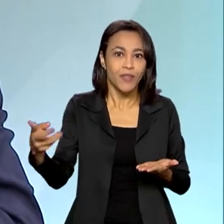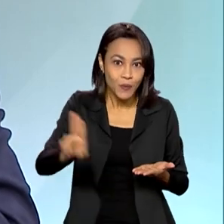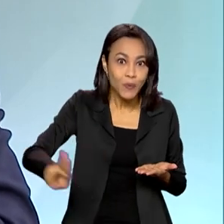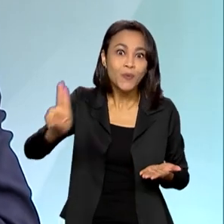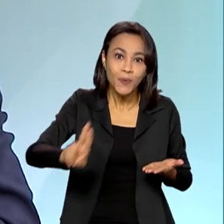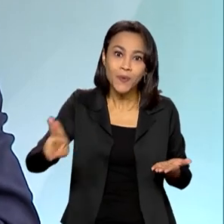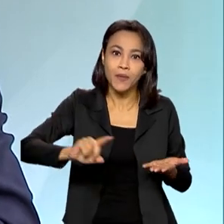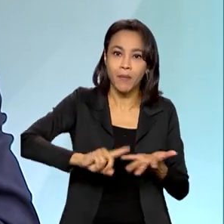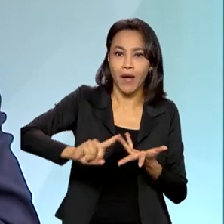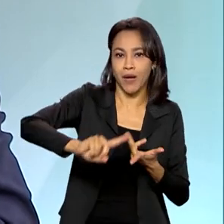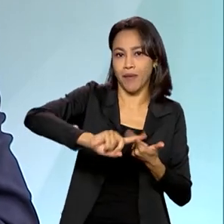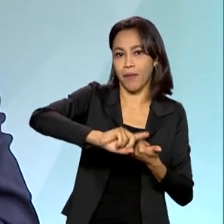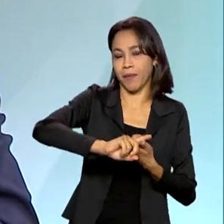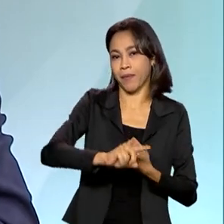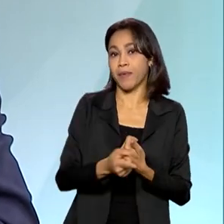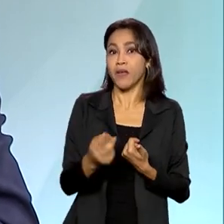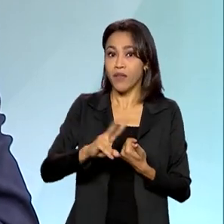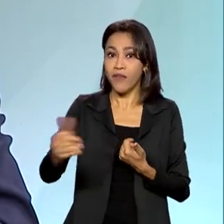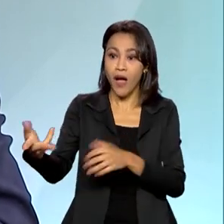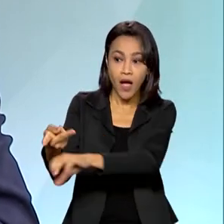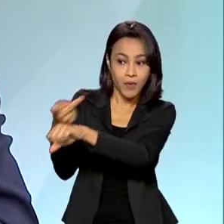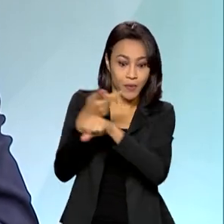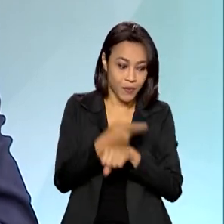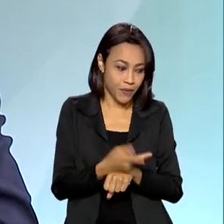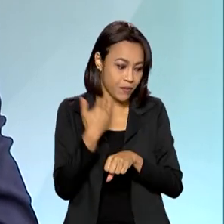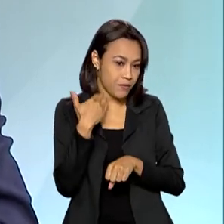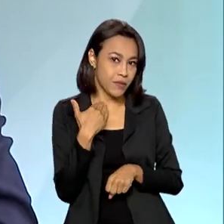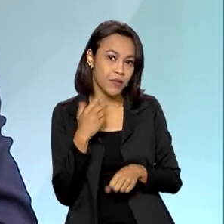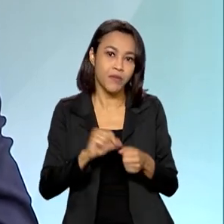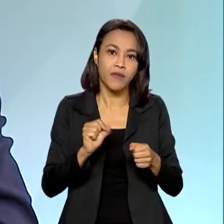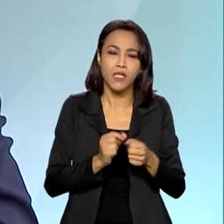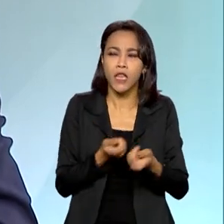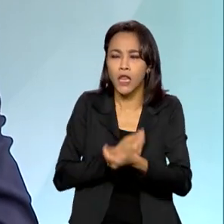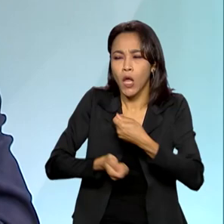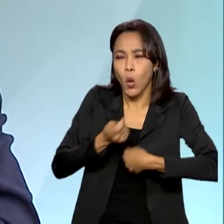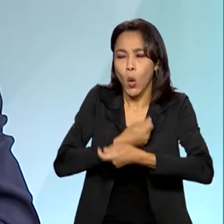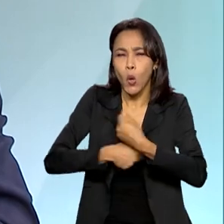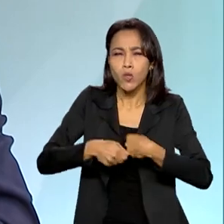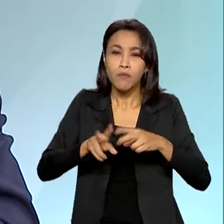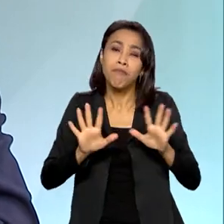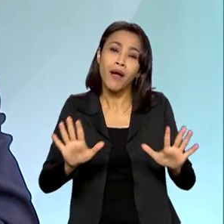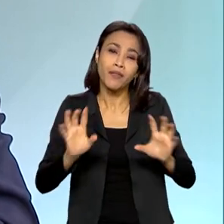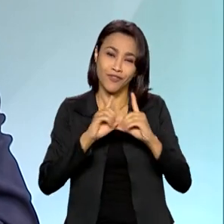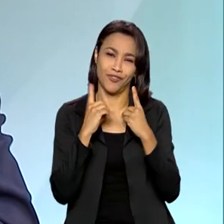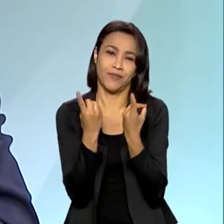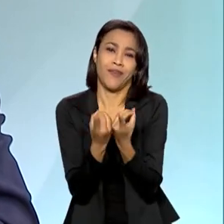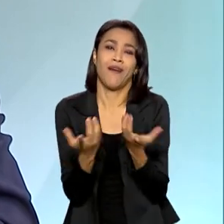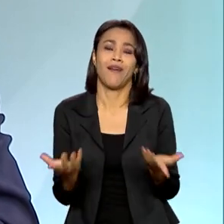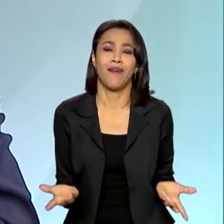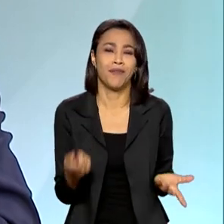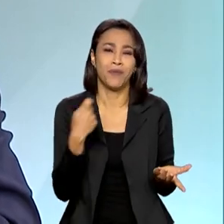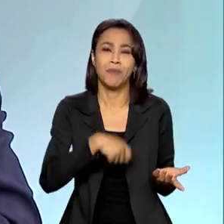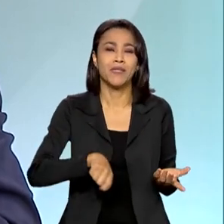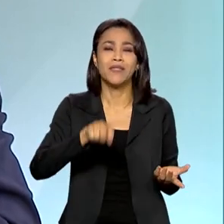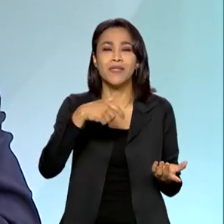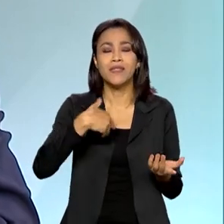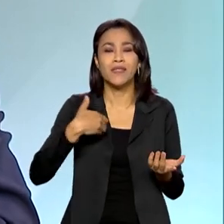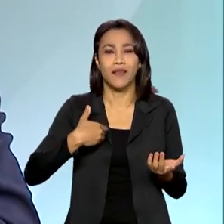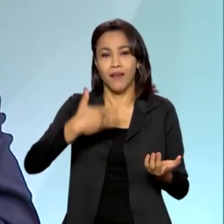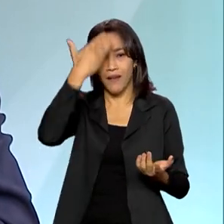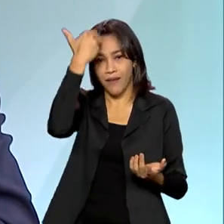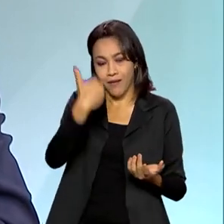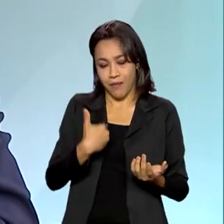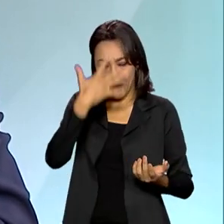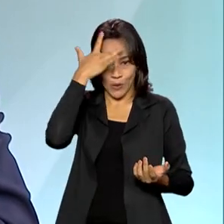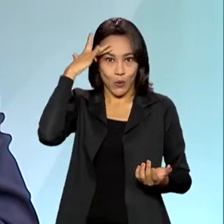que vai, de alguma forma, fazer negócios daqui para frente de uma forma totalmente digital, com menos intervenção humana. Mas, enfim,